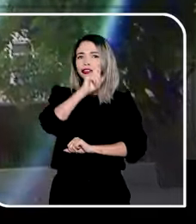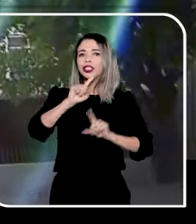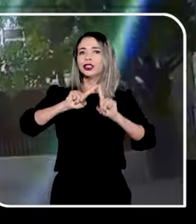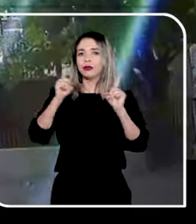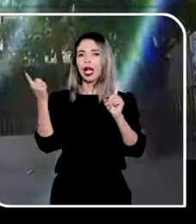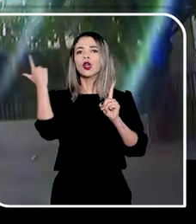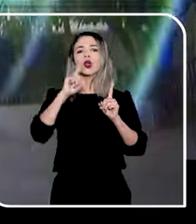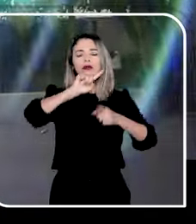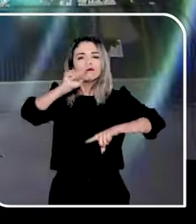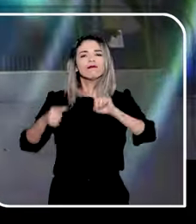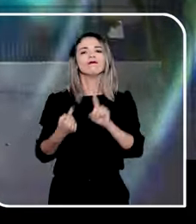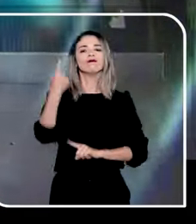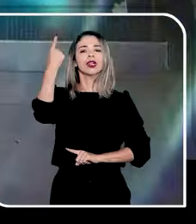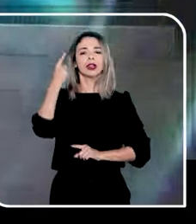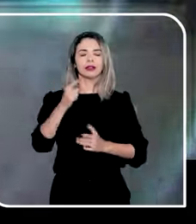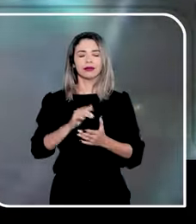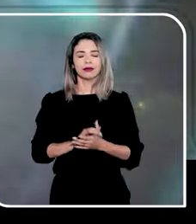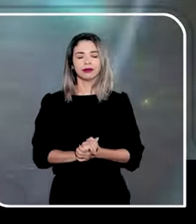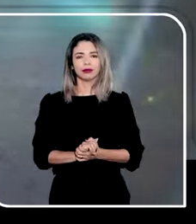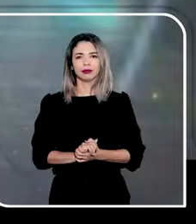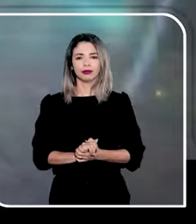difícil, mas a gente consegue.